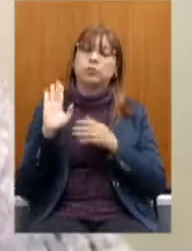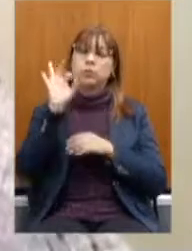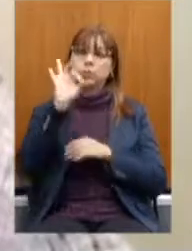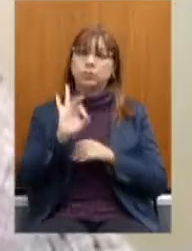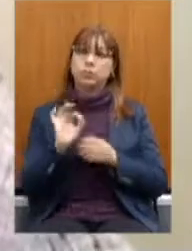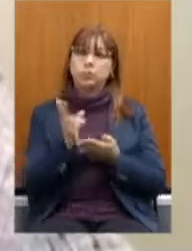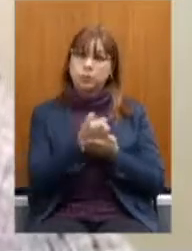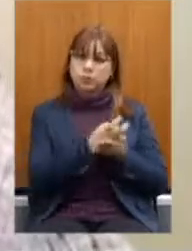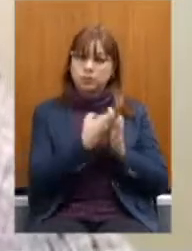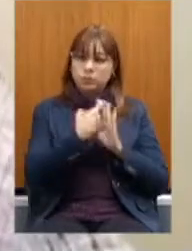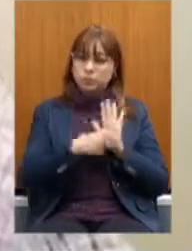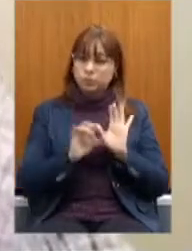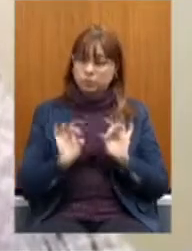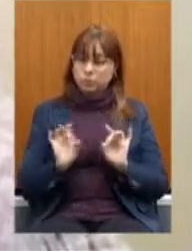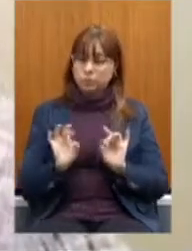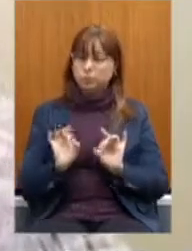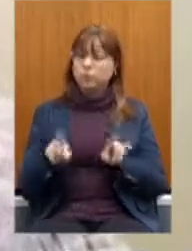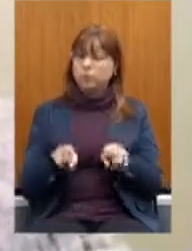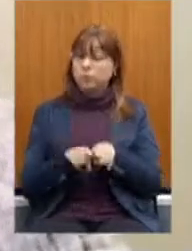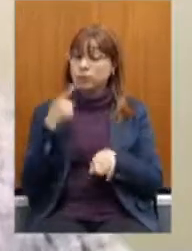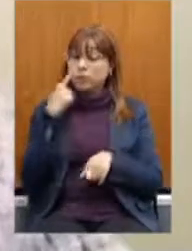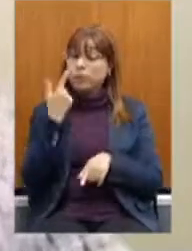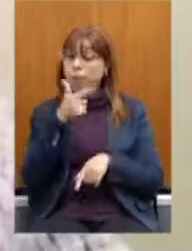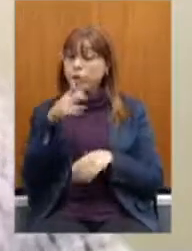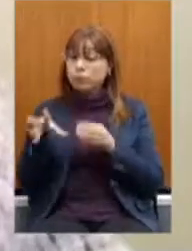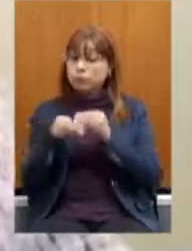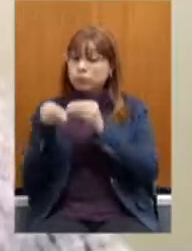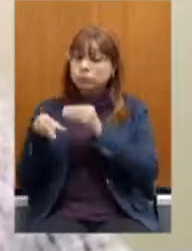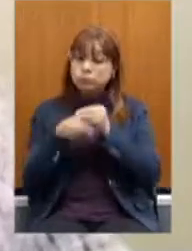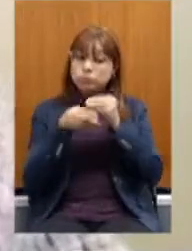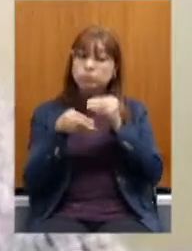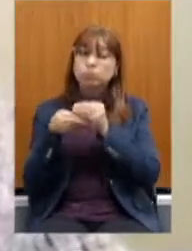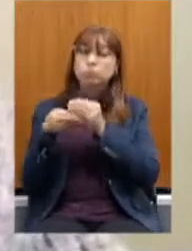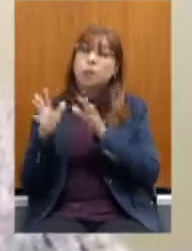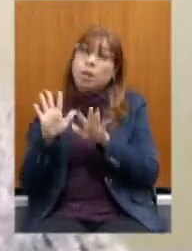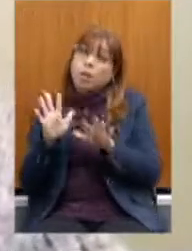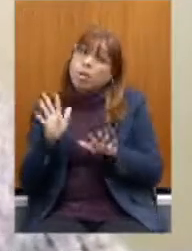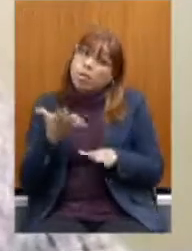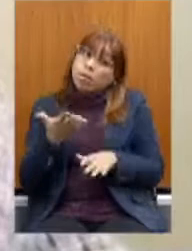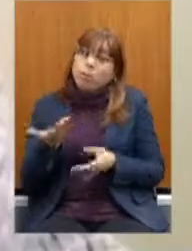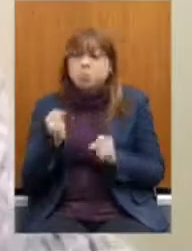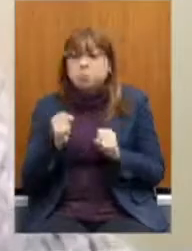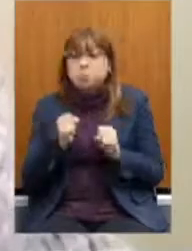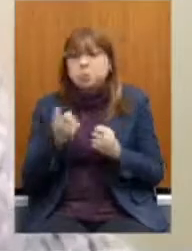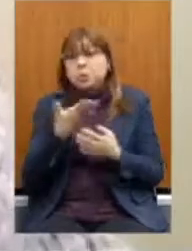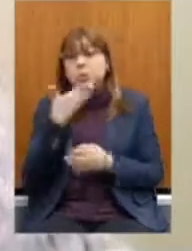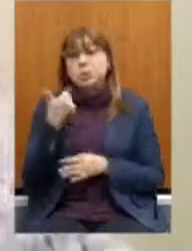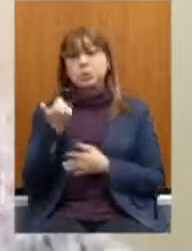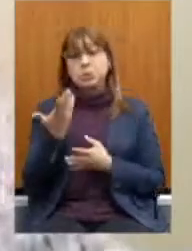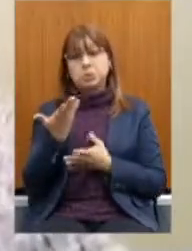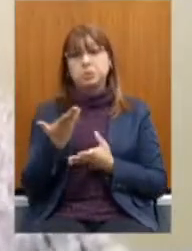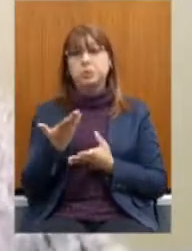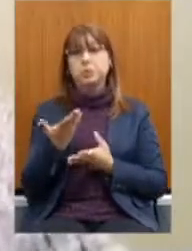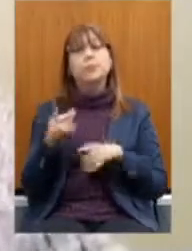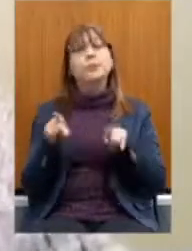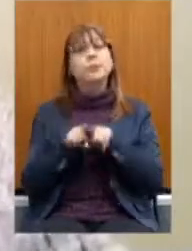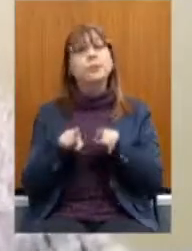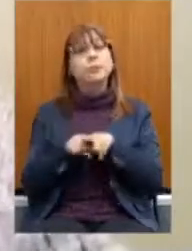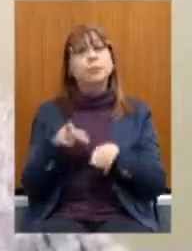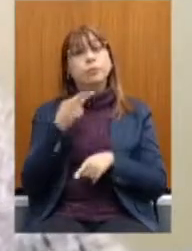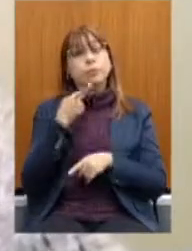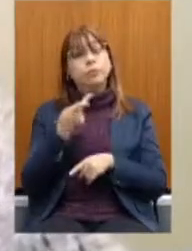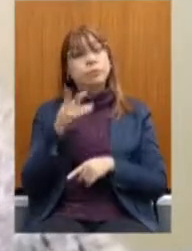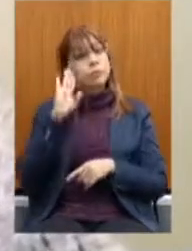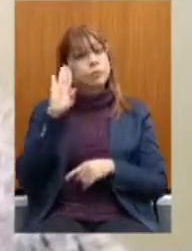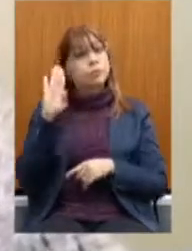mas estamos também acompanhando outras emendas que talvez tenham efeito maior e ressaltando que um progresso